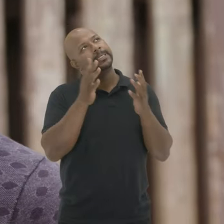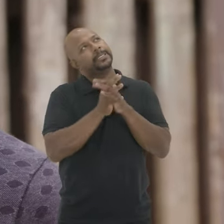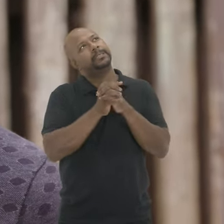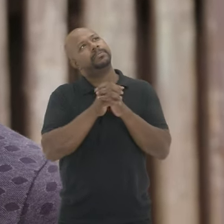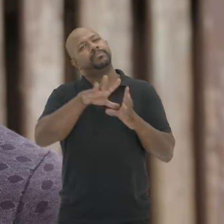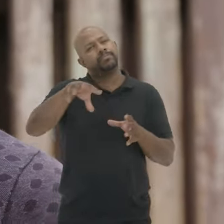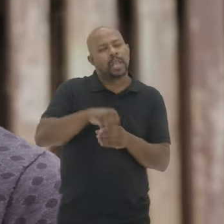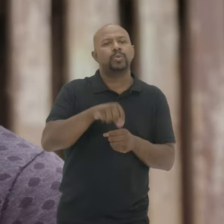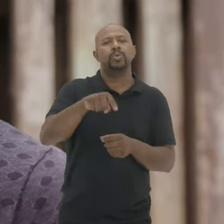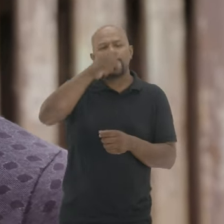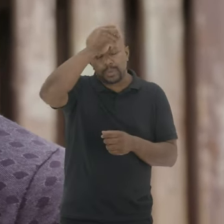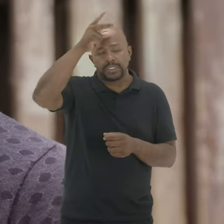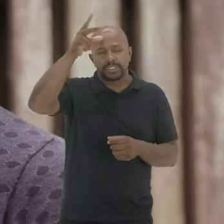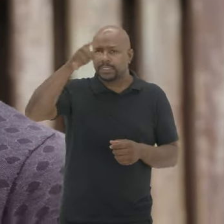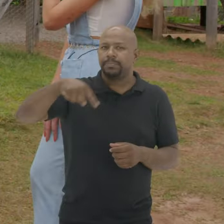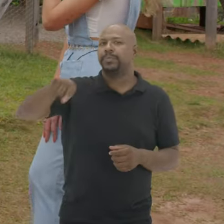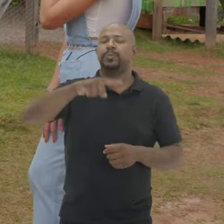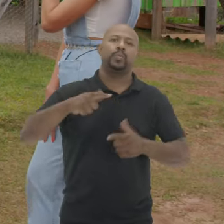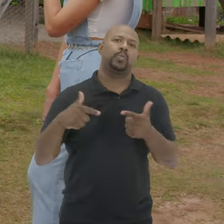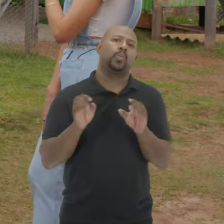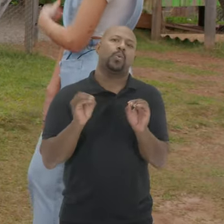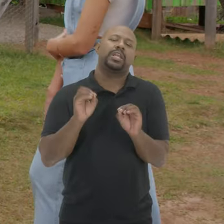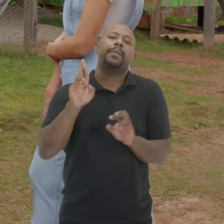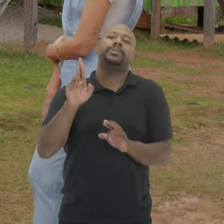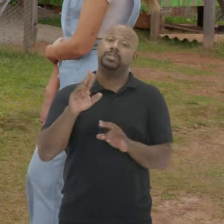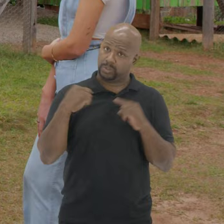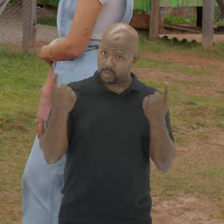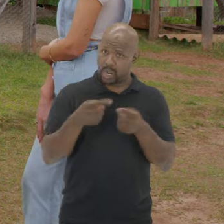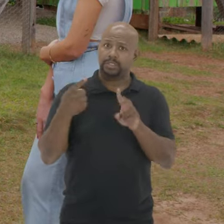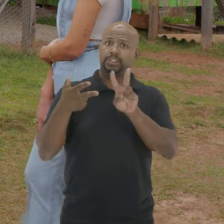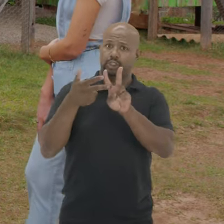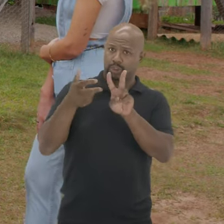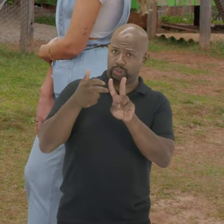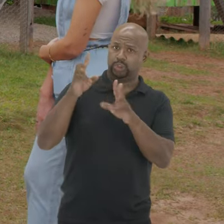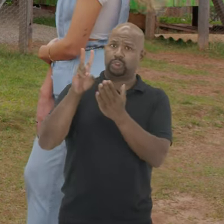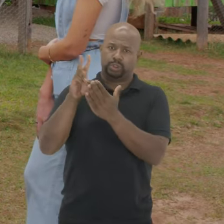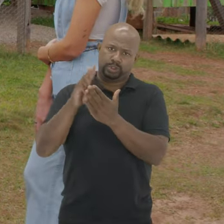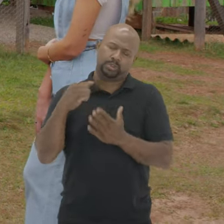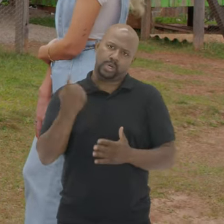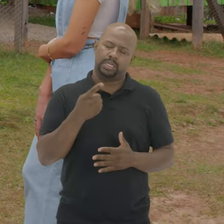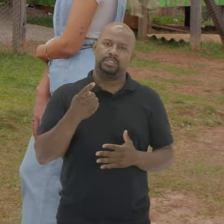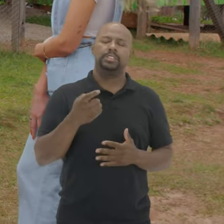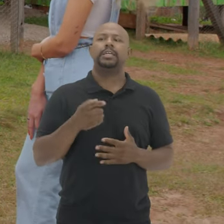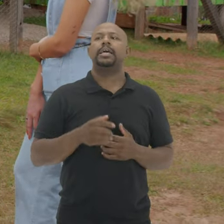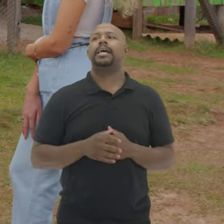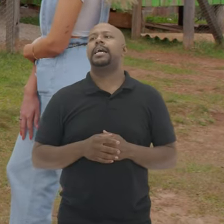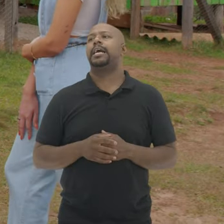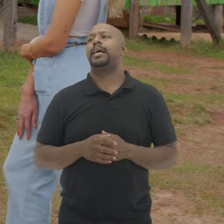assim Dentro do município E nós indígenas Nós caingangue